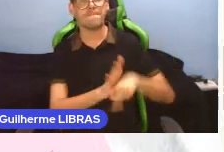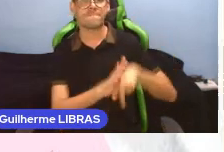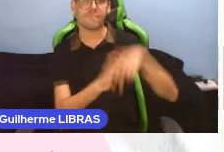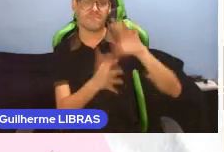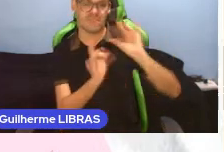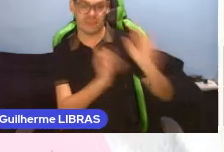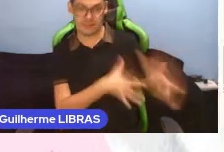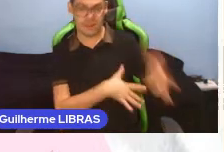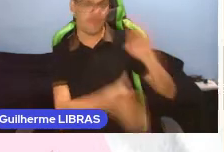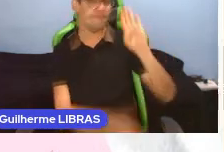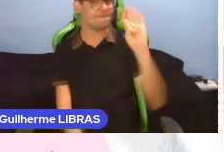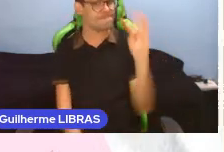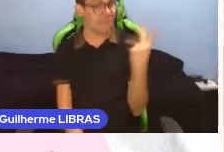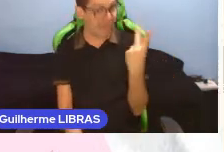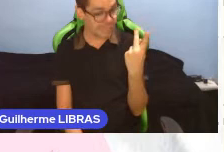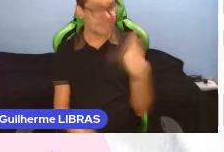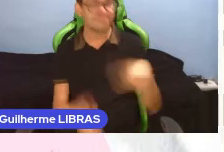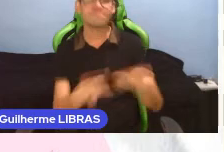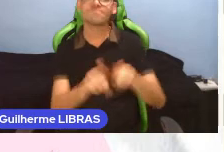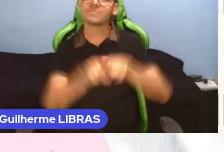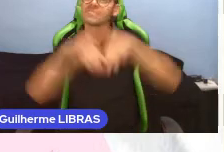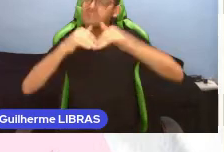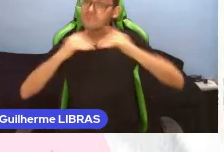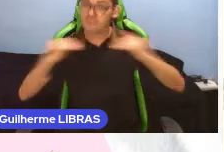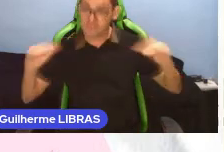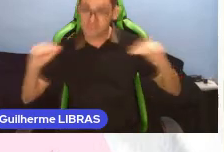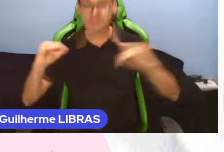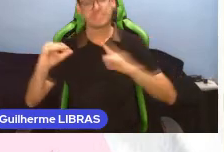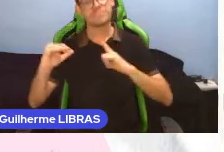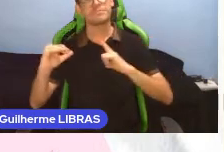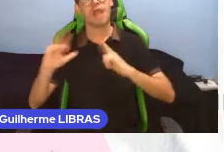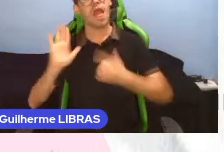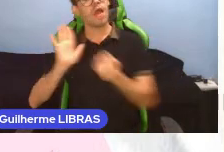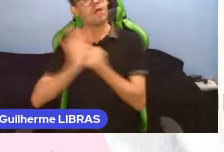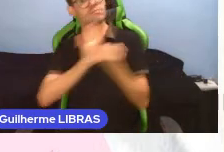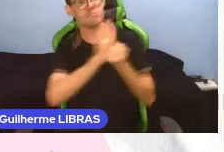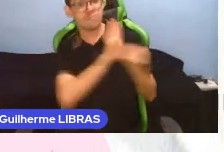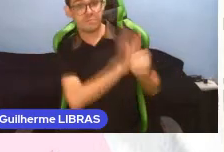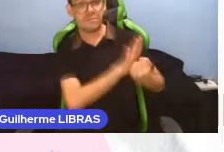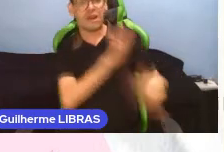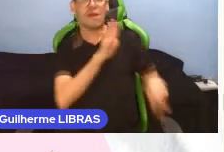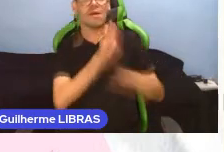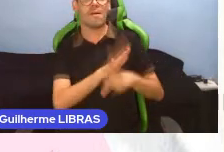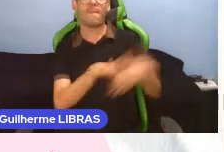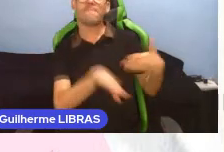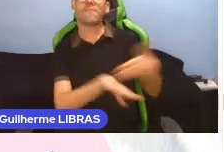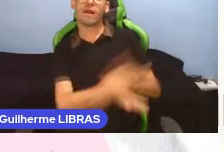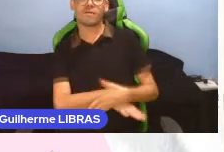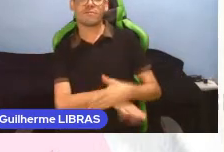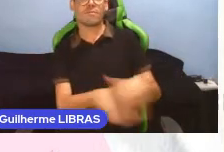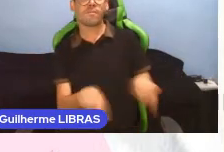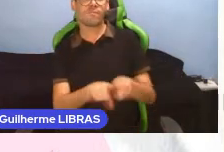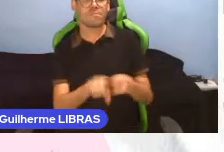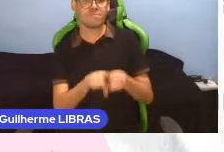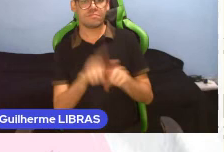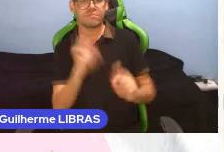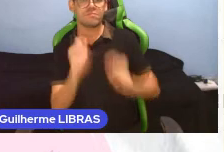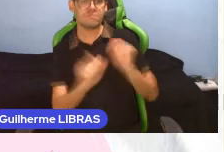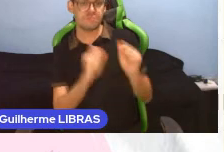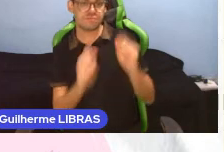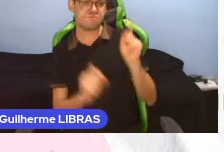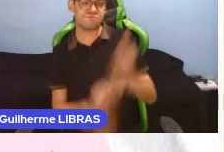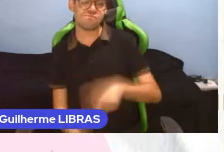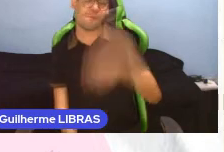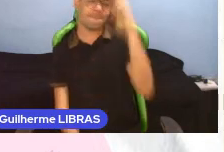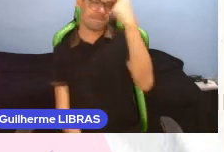BH. Na parte de baixo, estão as logomarcas do Portal Bicentenário e do Pensar Educação, Pensar o Brasil.